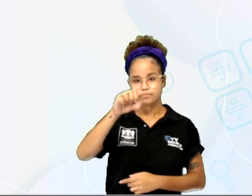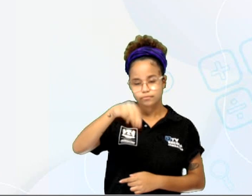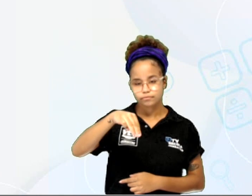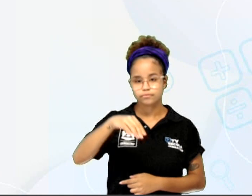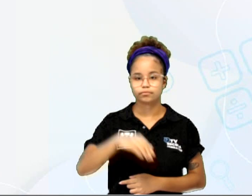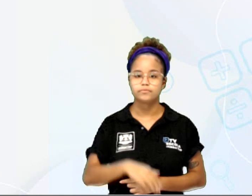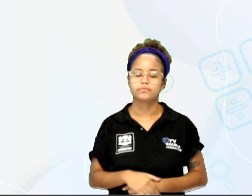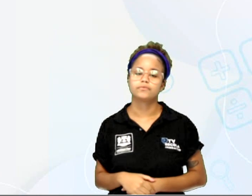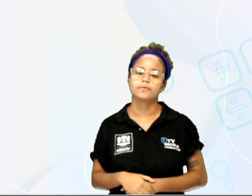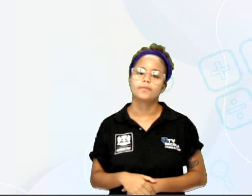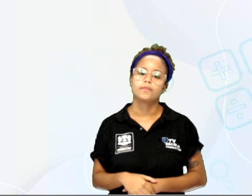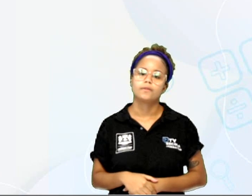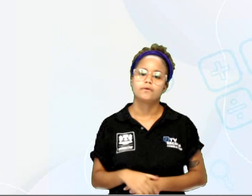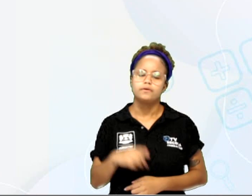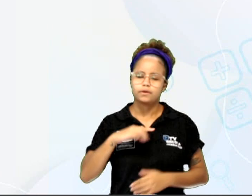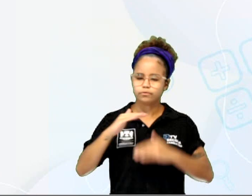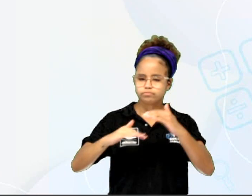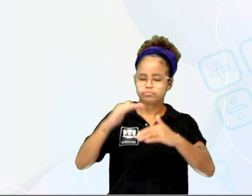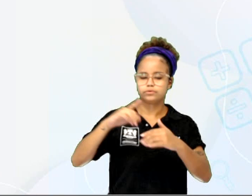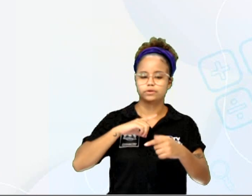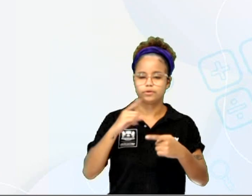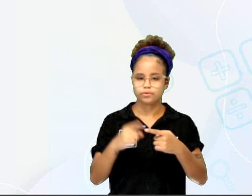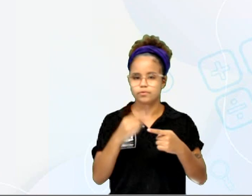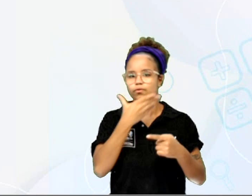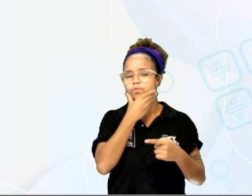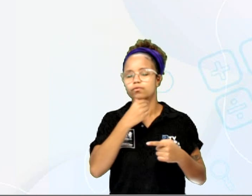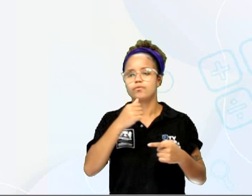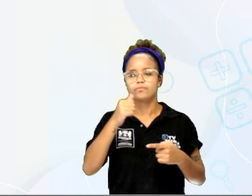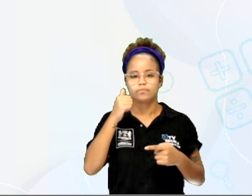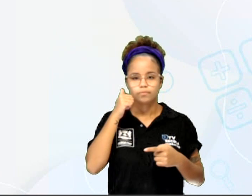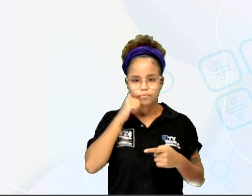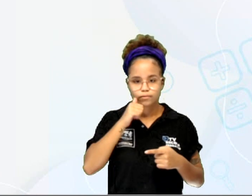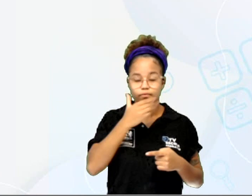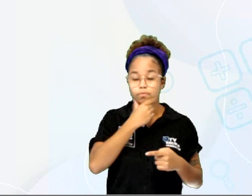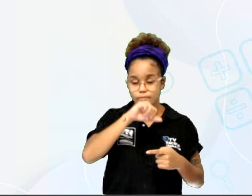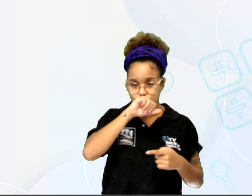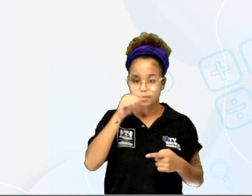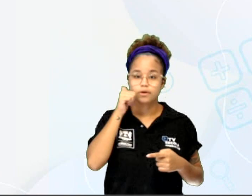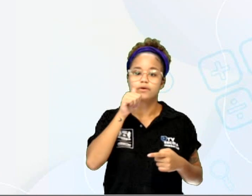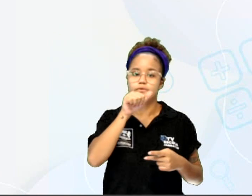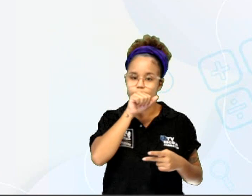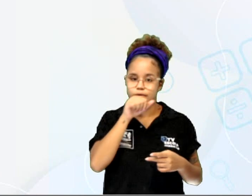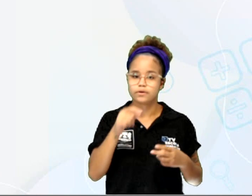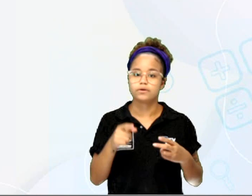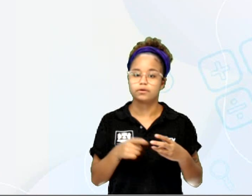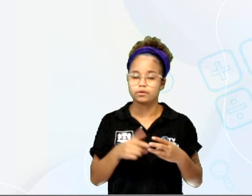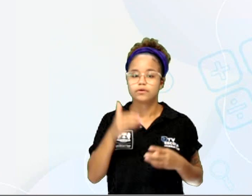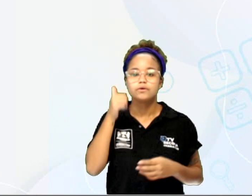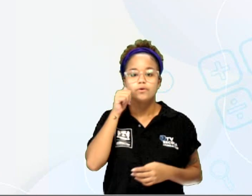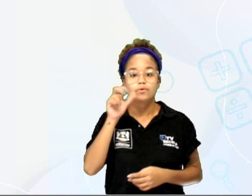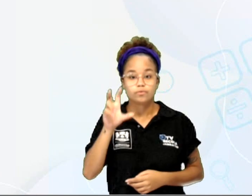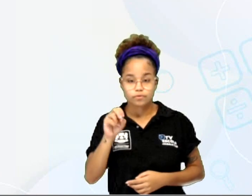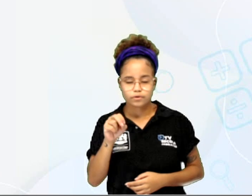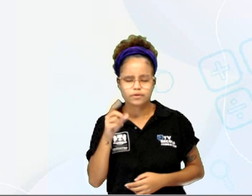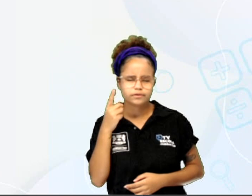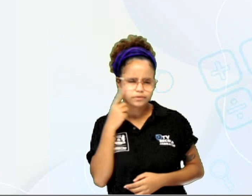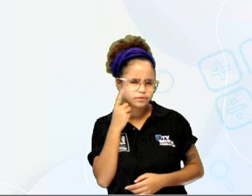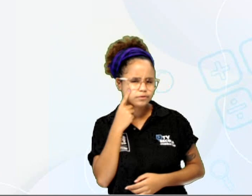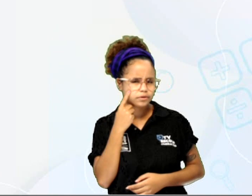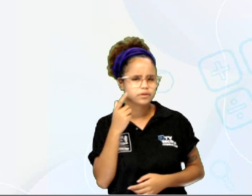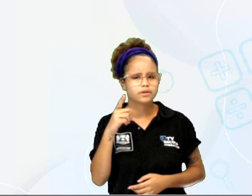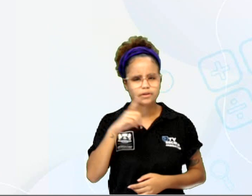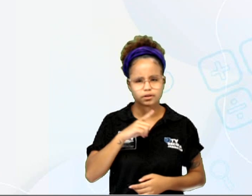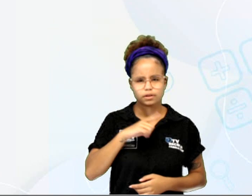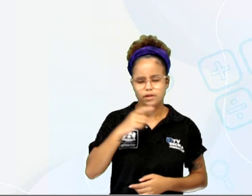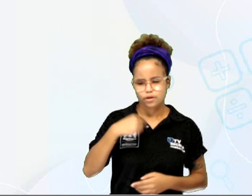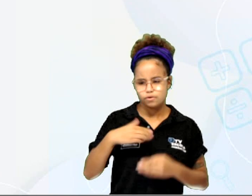tenho meu pai, minha mãe, minha avó e os justos que os precederam. Se você olhar pela lógica, tem eu,